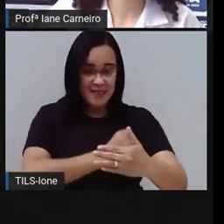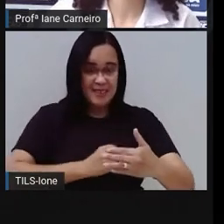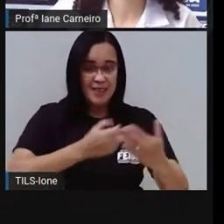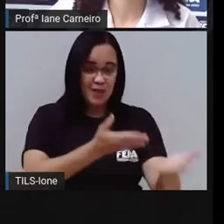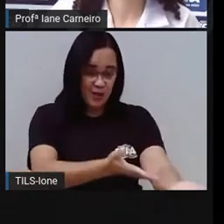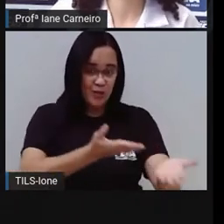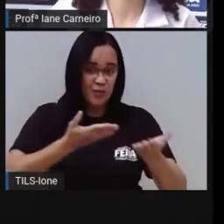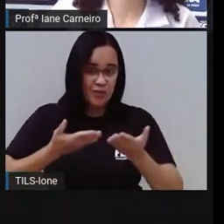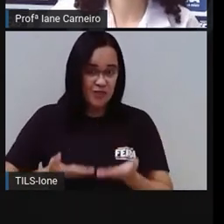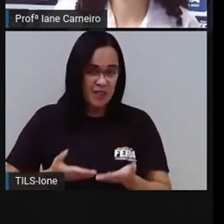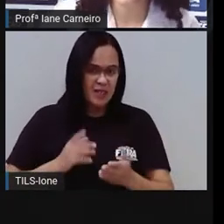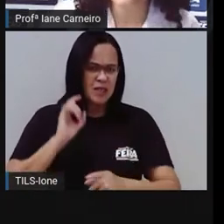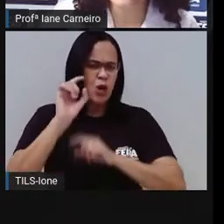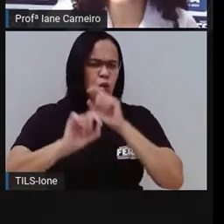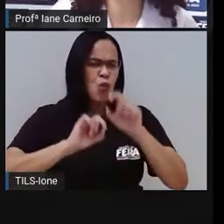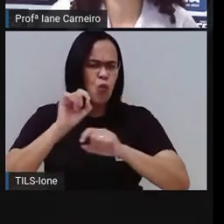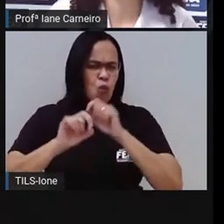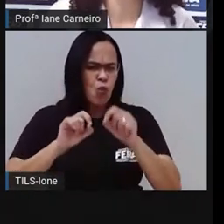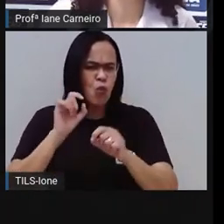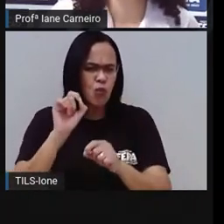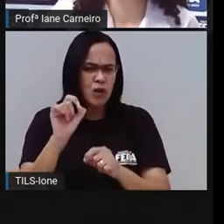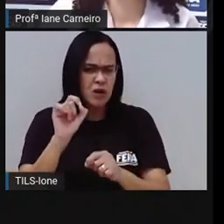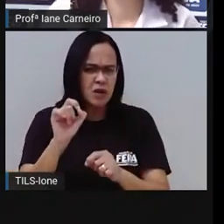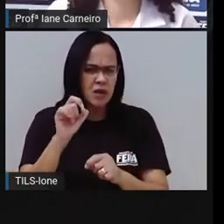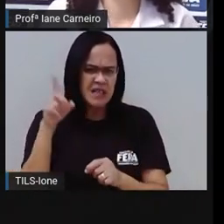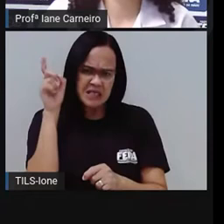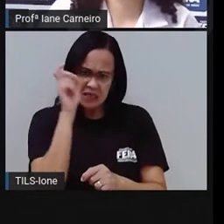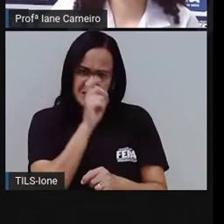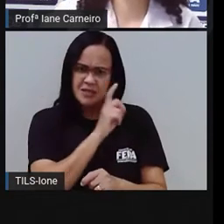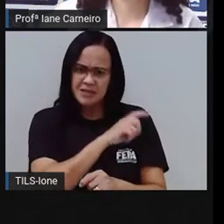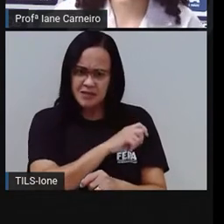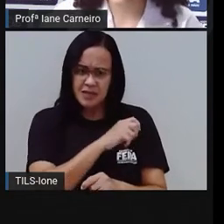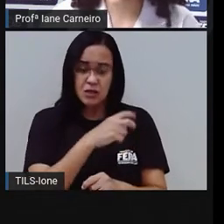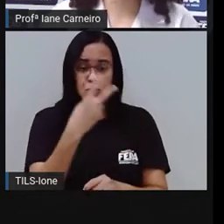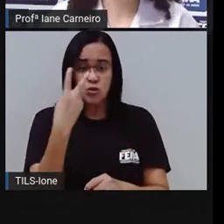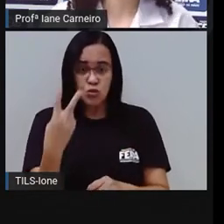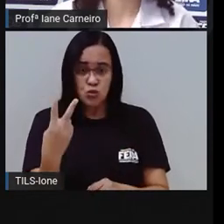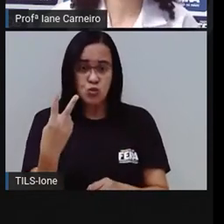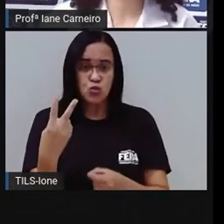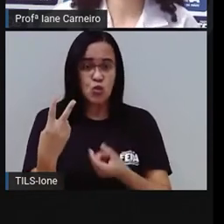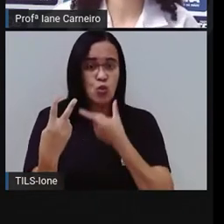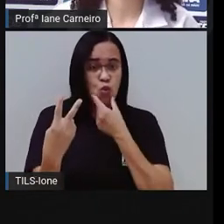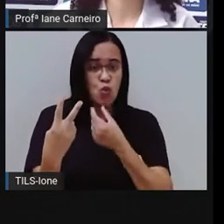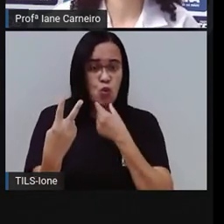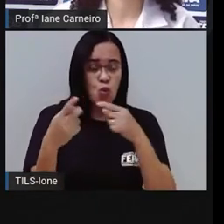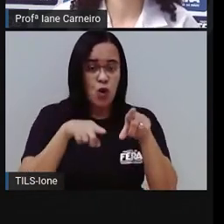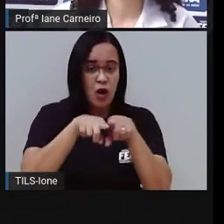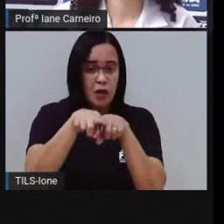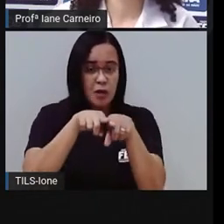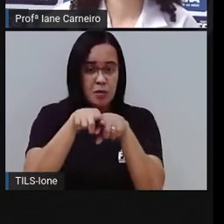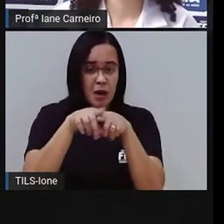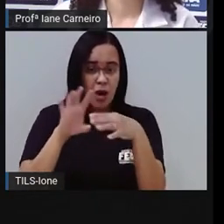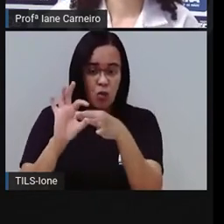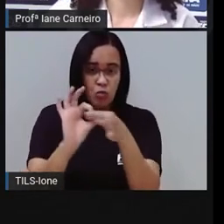quem são? E essa ficou difícil. Dois irmãos unidos. A Pró não sabe esse não.